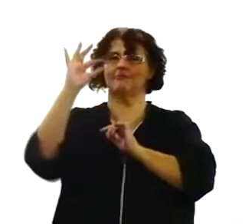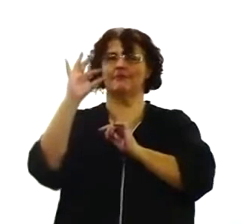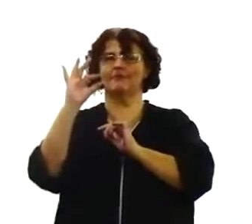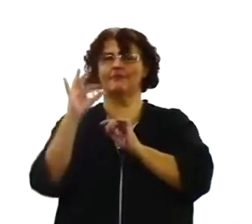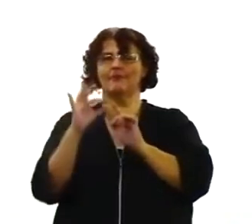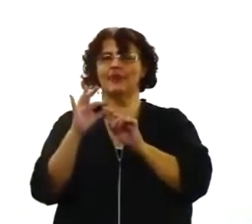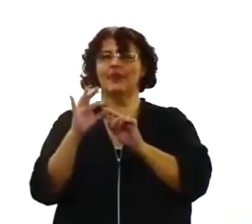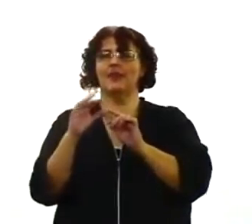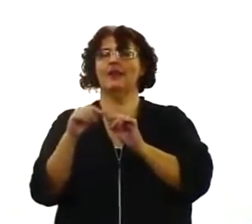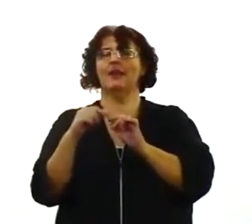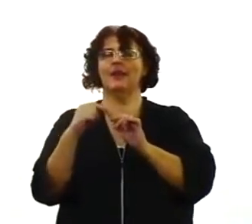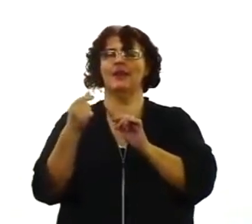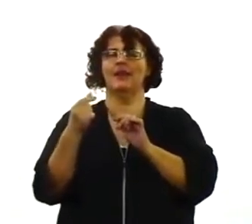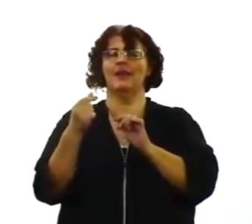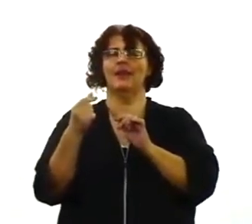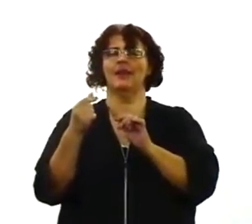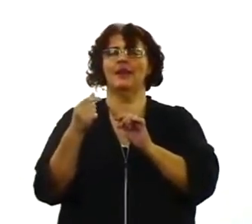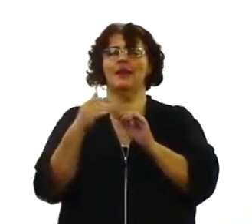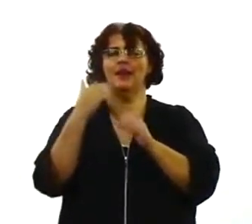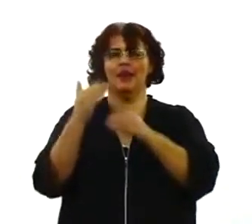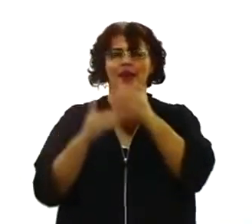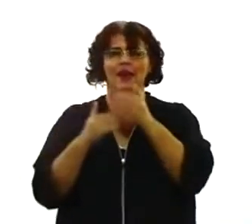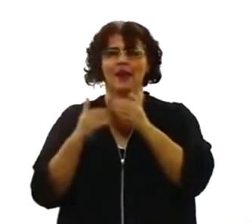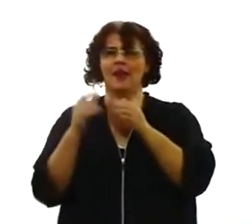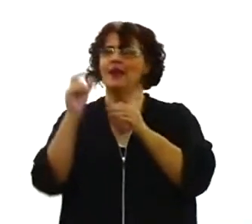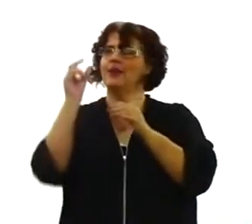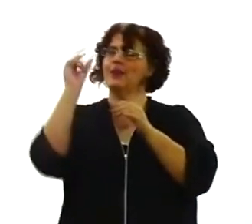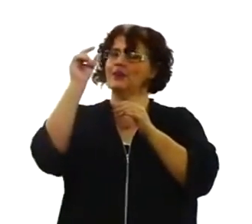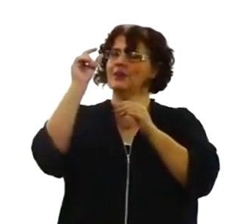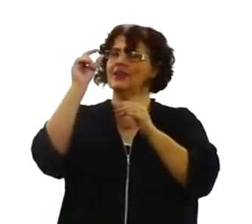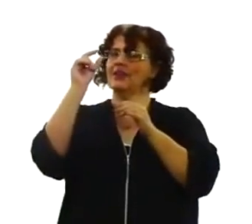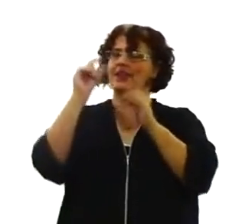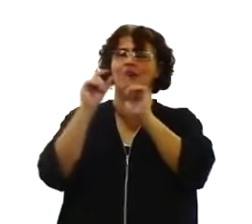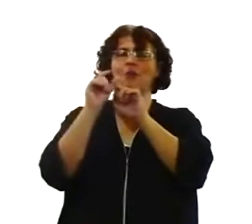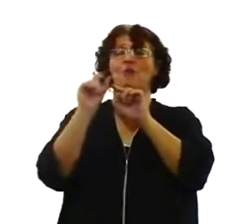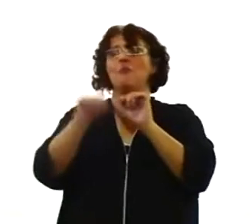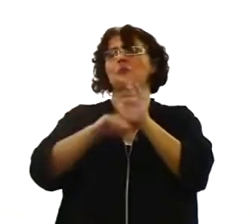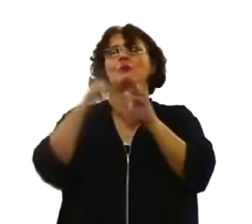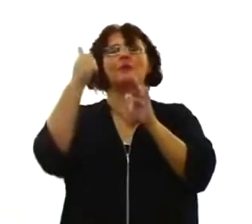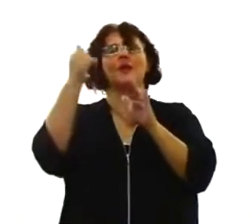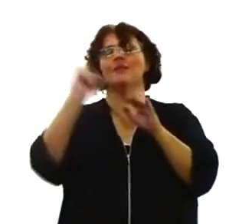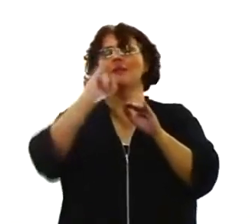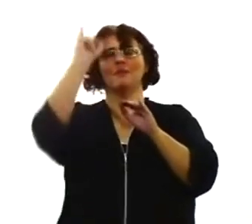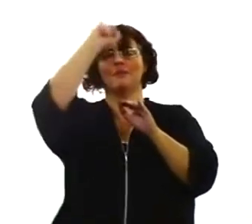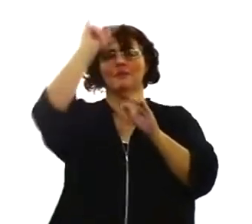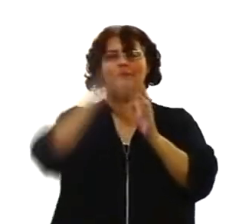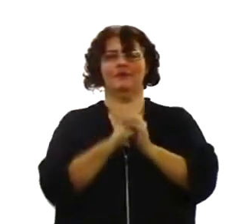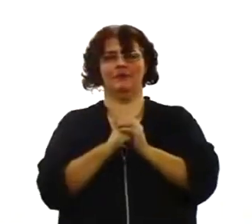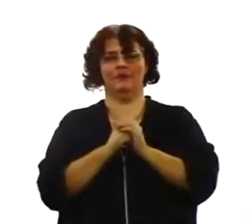E mudando o que pode ser mudado, a palavra primícias nas escrituras tem um pouco desse sentido.